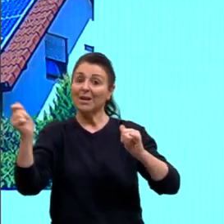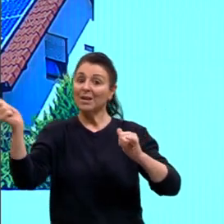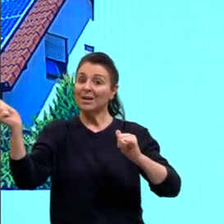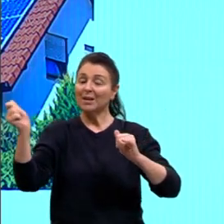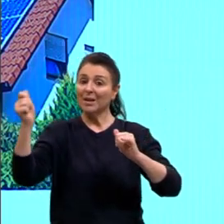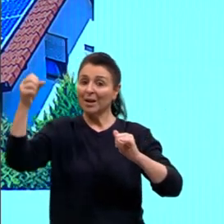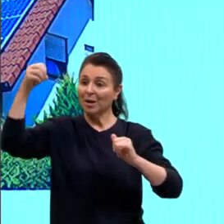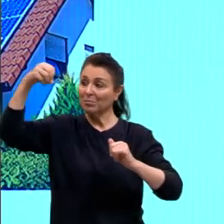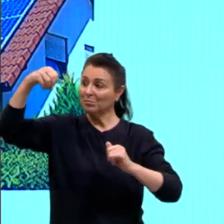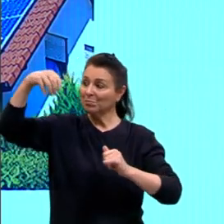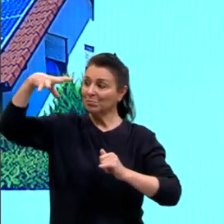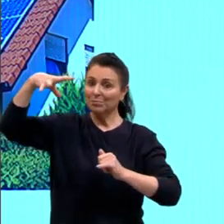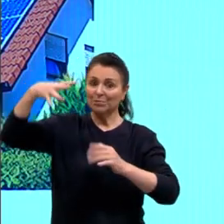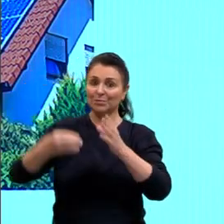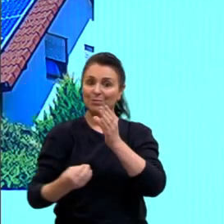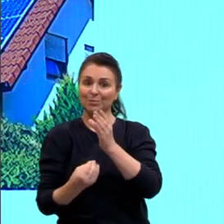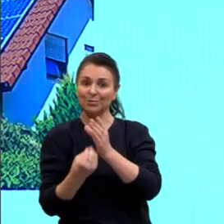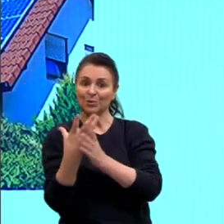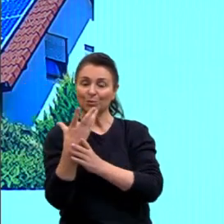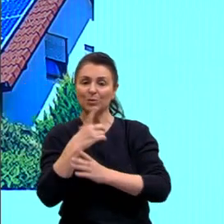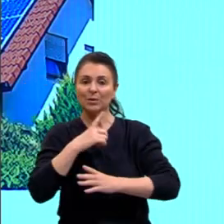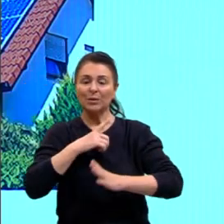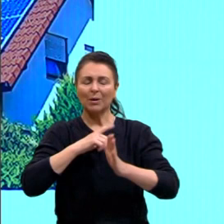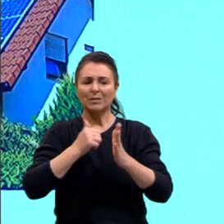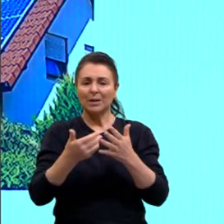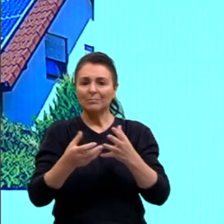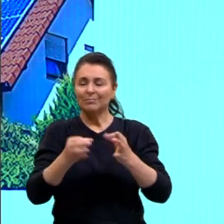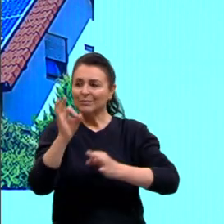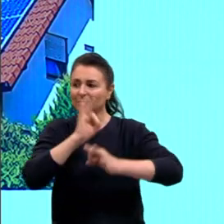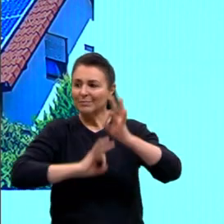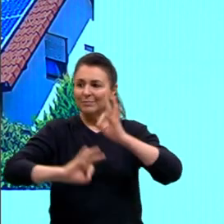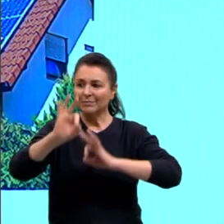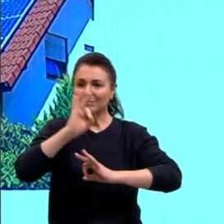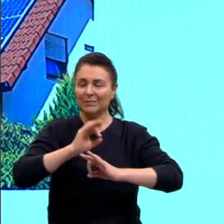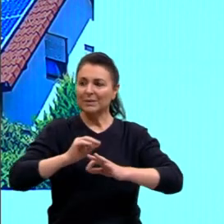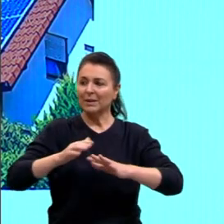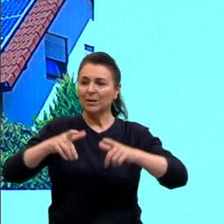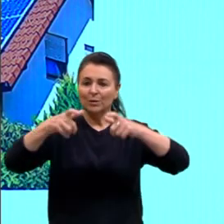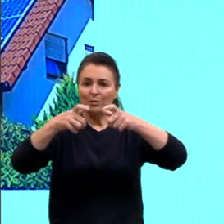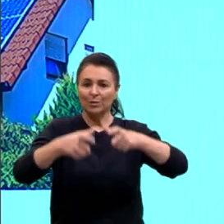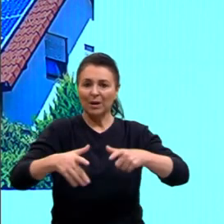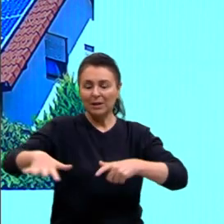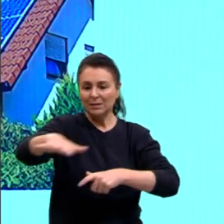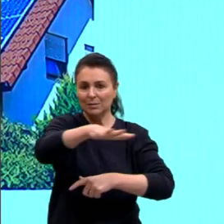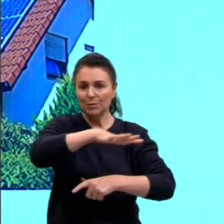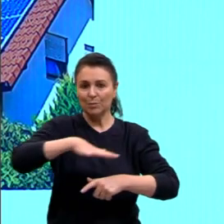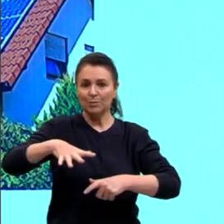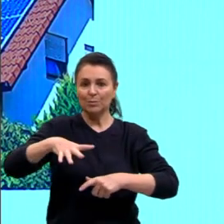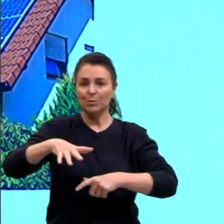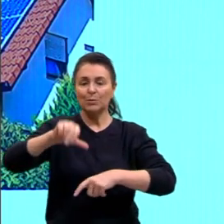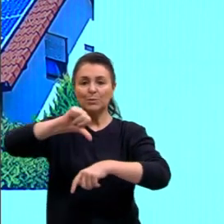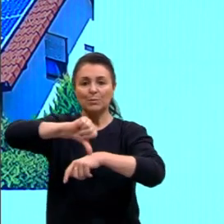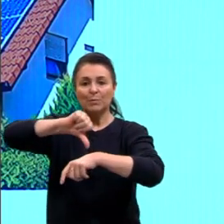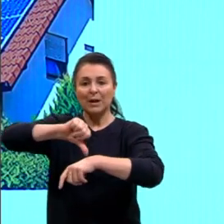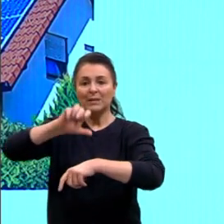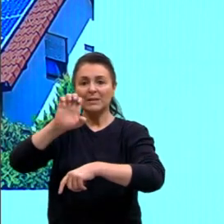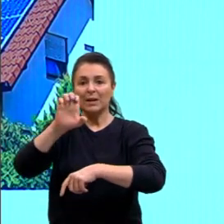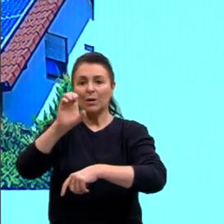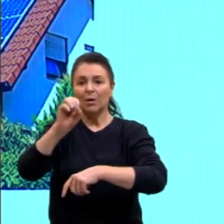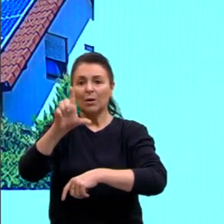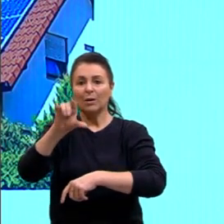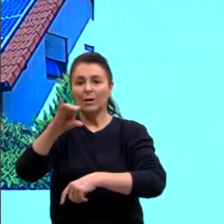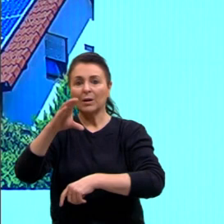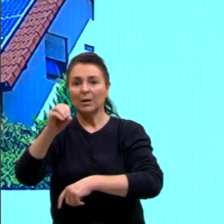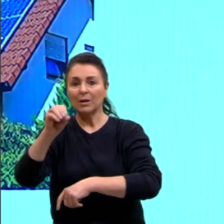a gente tem essa configuração, né, são parques eólicos que a gente chama, né, vai mudando aí a paisagem. Essa